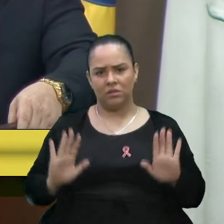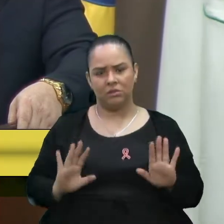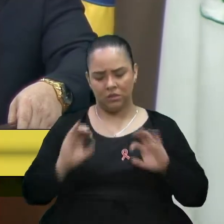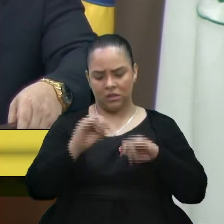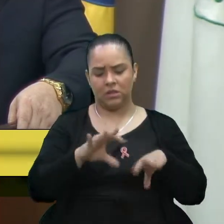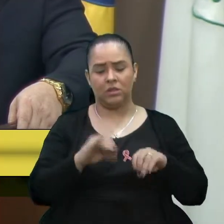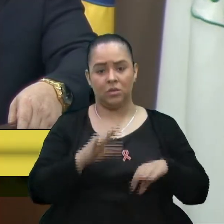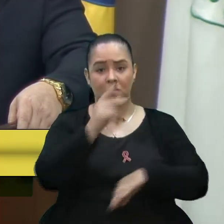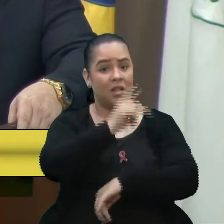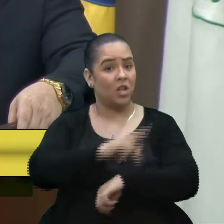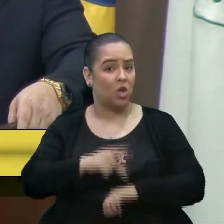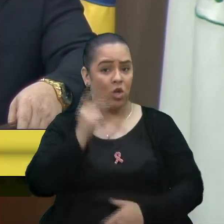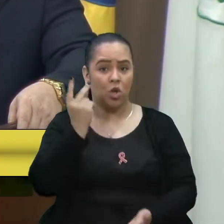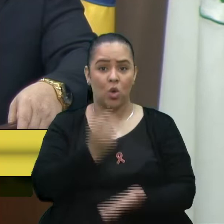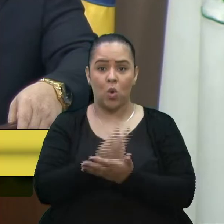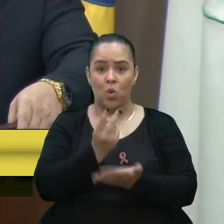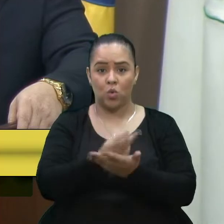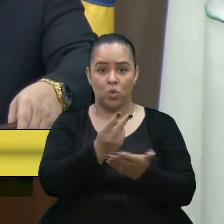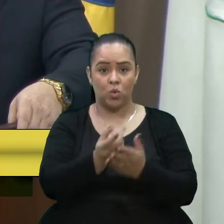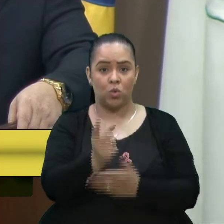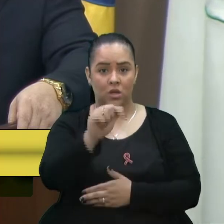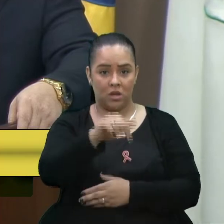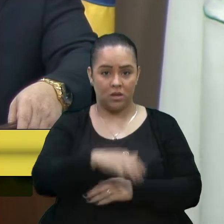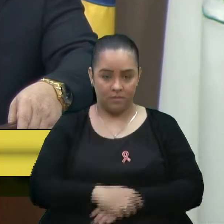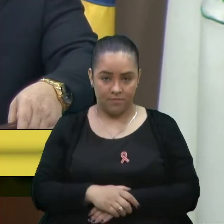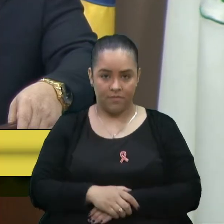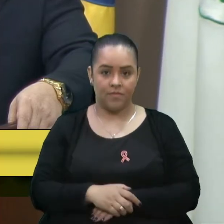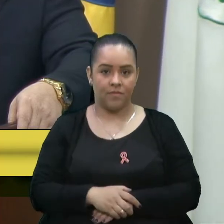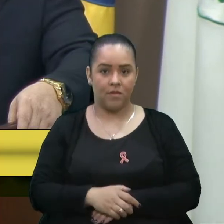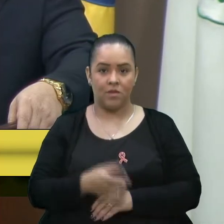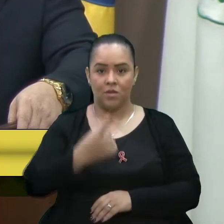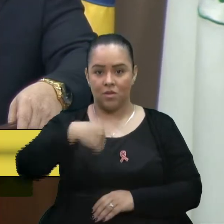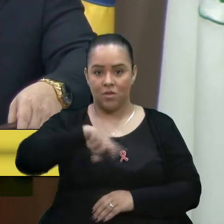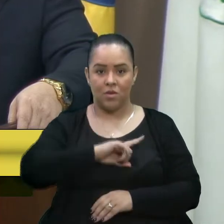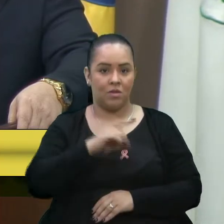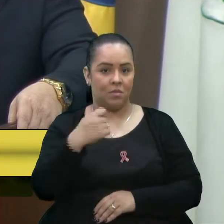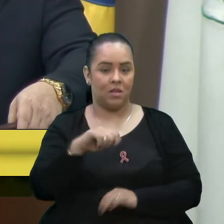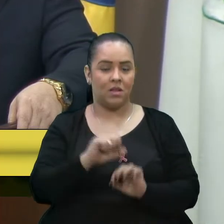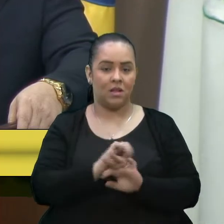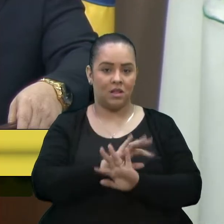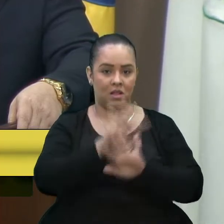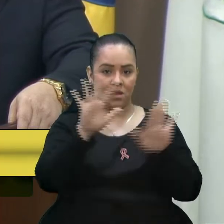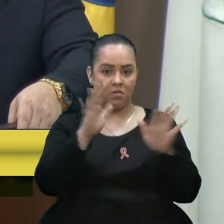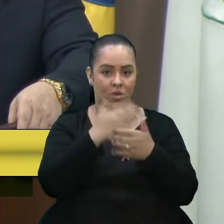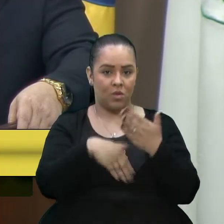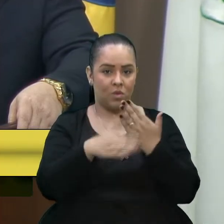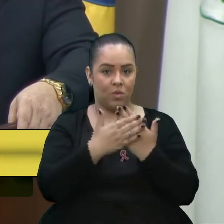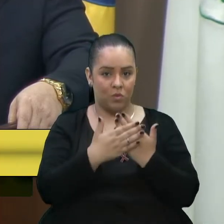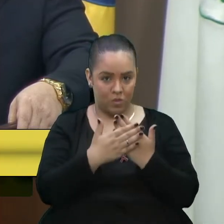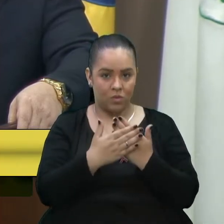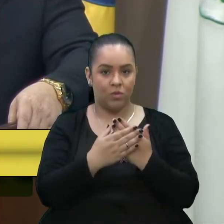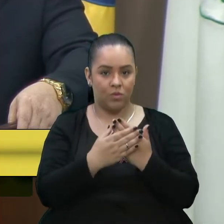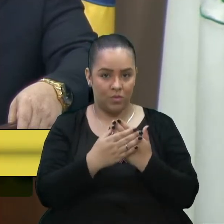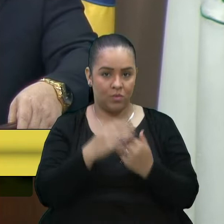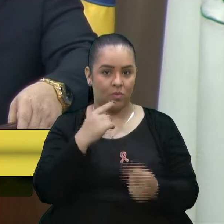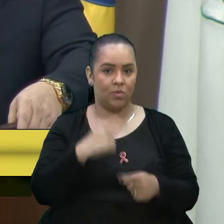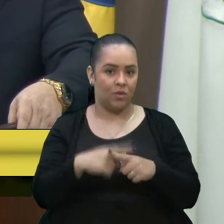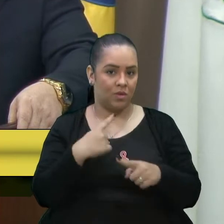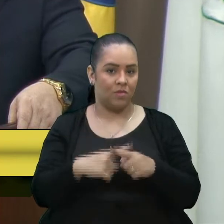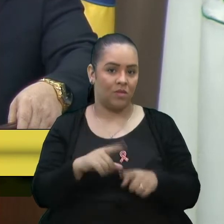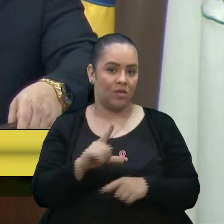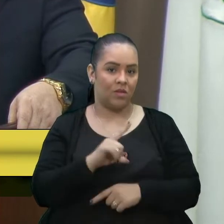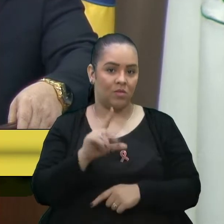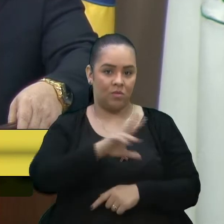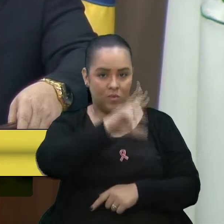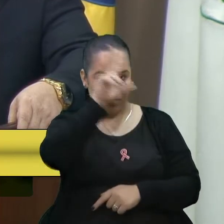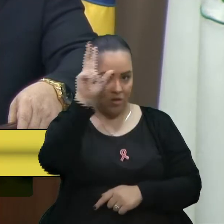pedagógica, vamos aqui deixar claro para os nossos municípios que ela vai ficar a cargo do